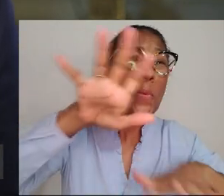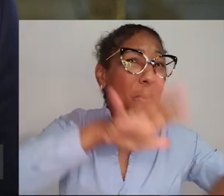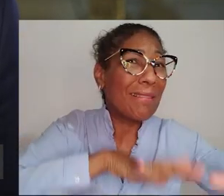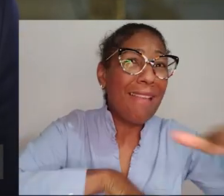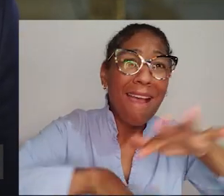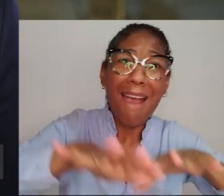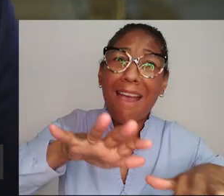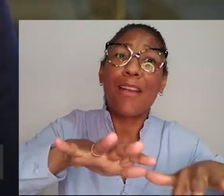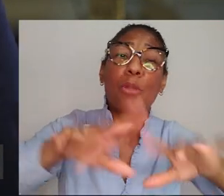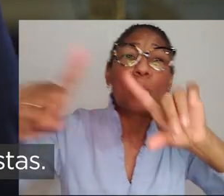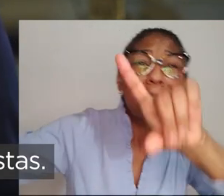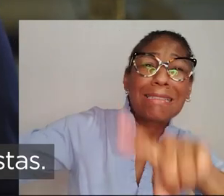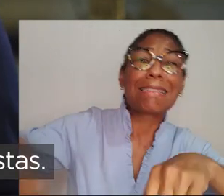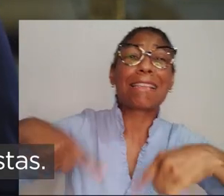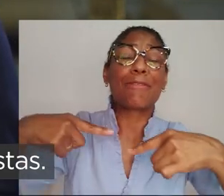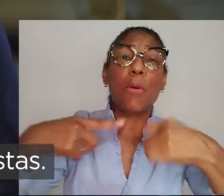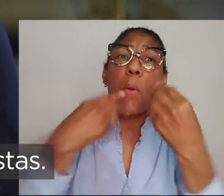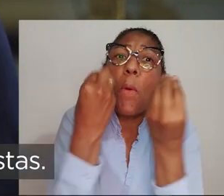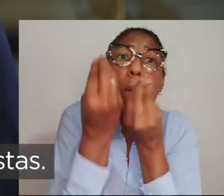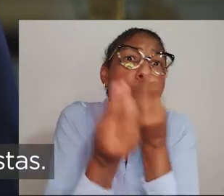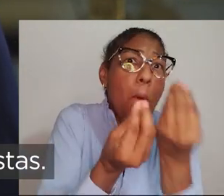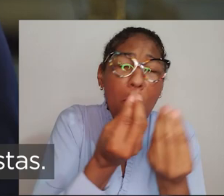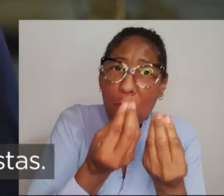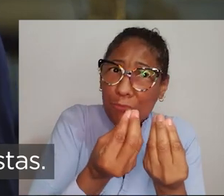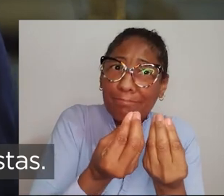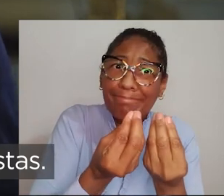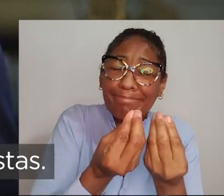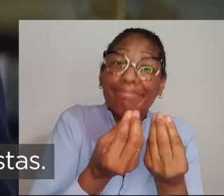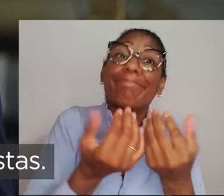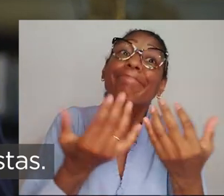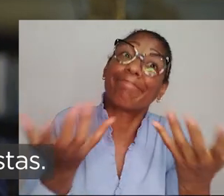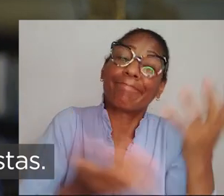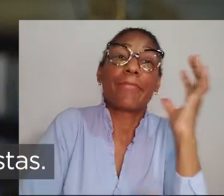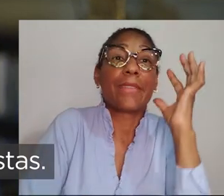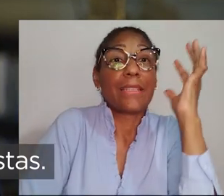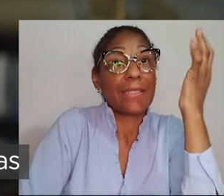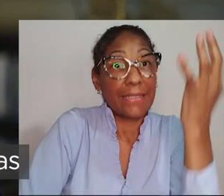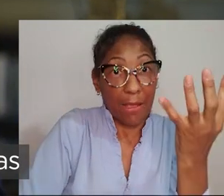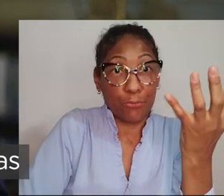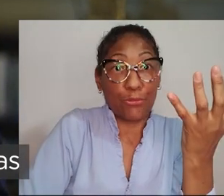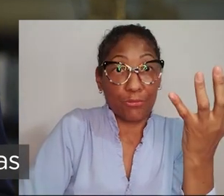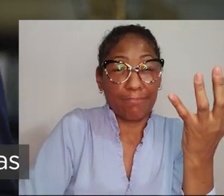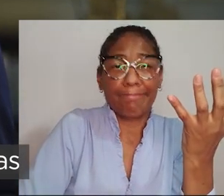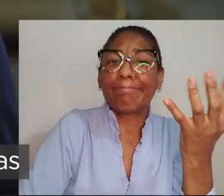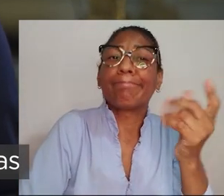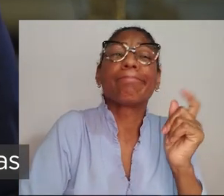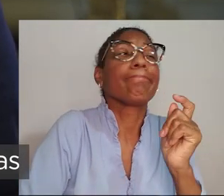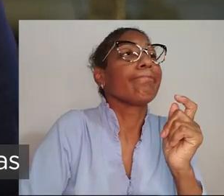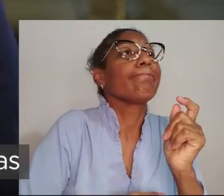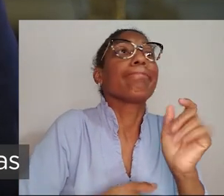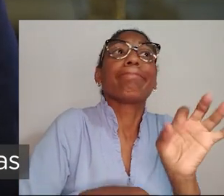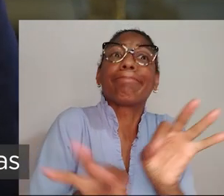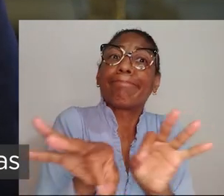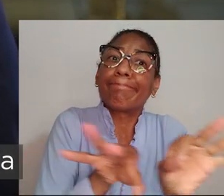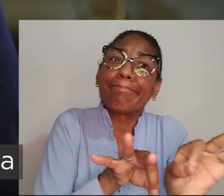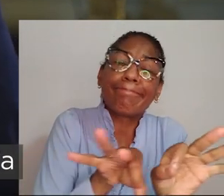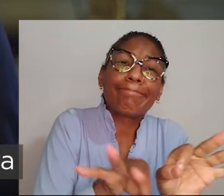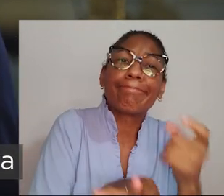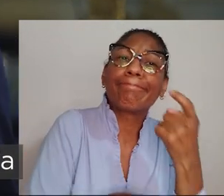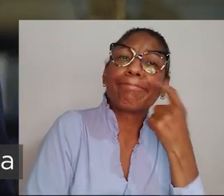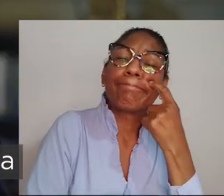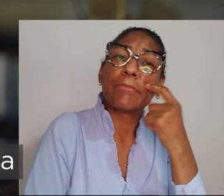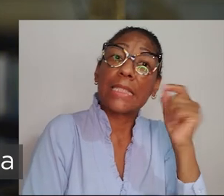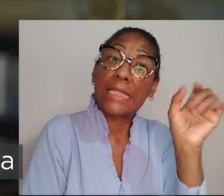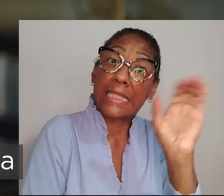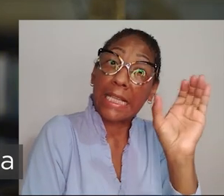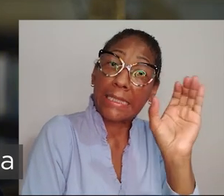a necessidade de cuidado e também nos desafia a buscar novas respostas. As nossas decisões seguem sendo tomadas sempre